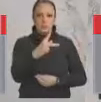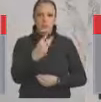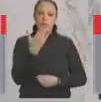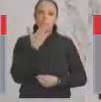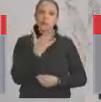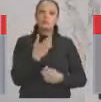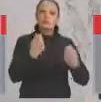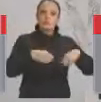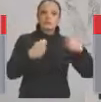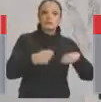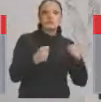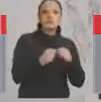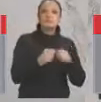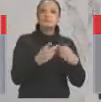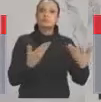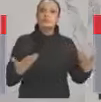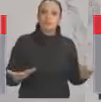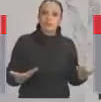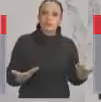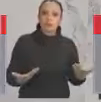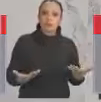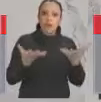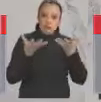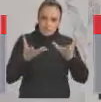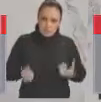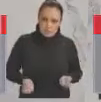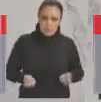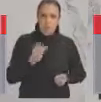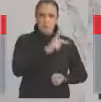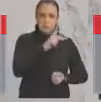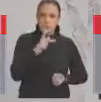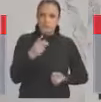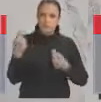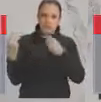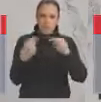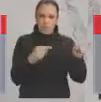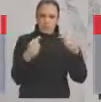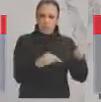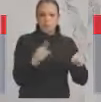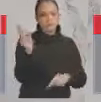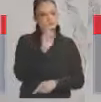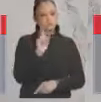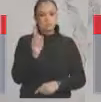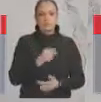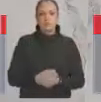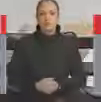Nós não vamos tolerar que os professores sejam perseguidos aqui no Estado de São Paulo. Muito obrigado, seu presidente. Obrigado, presidente.